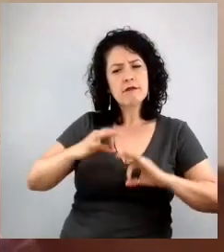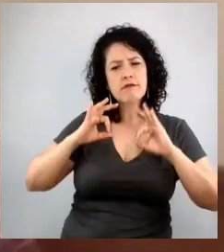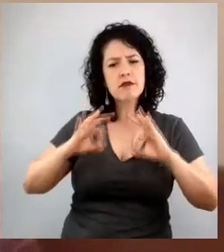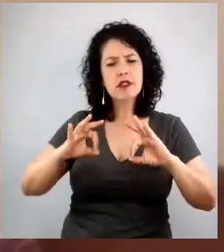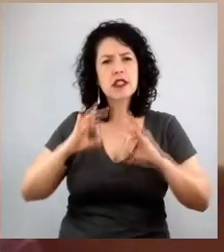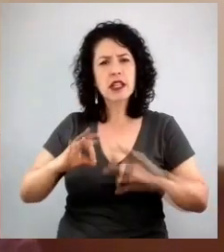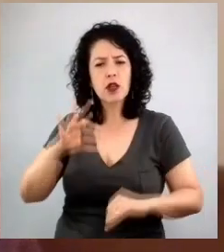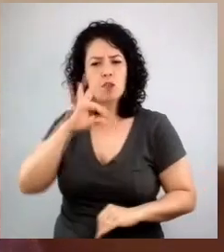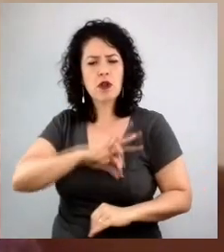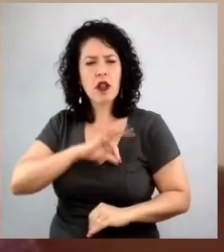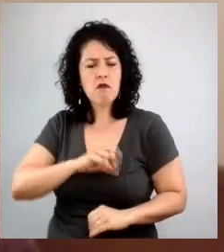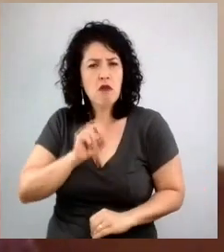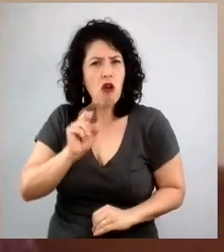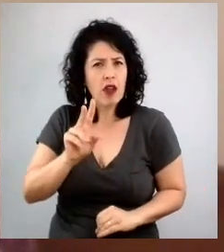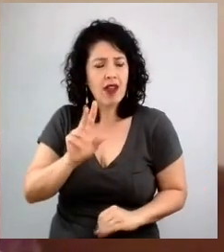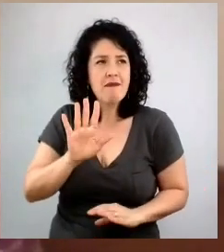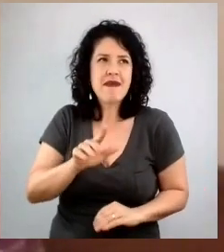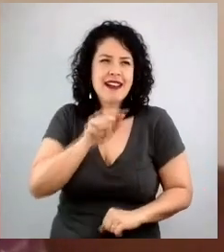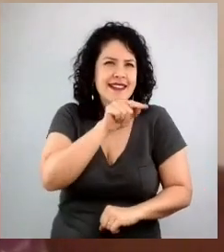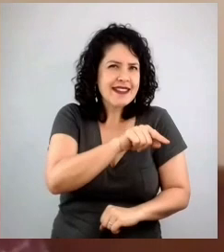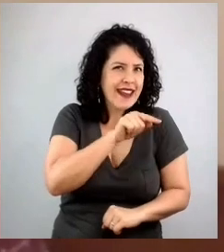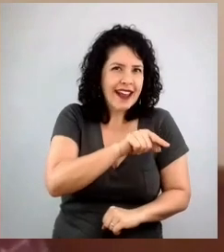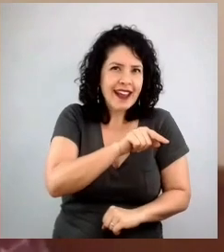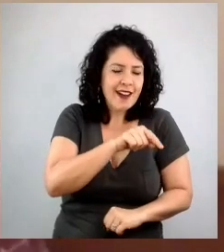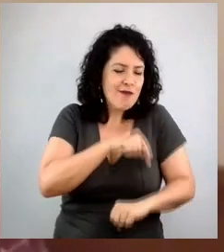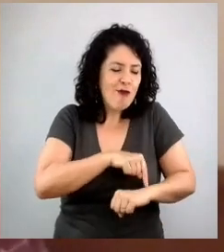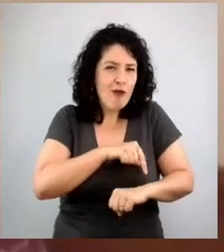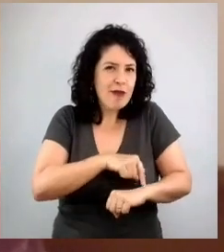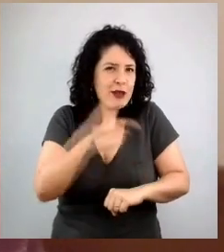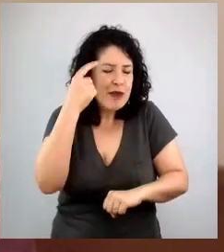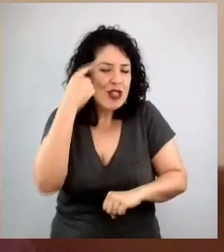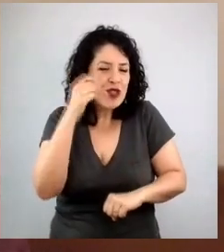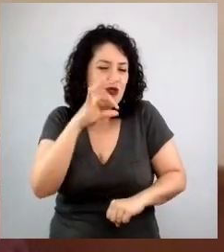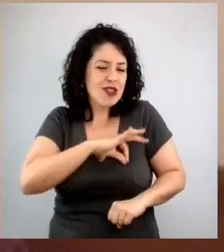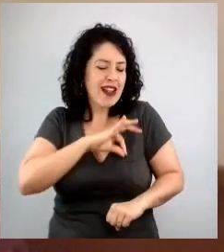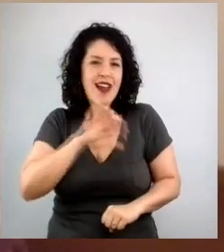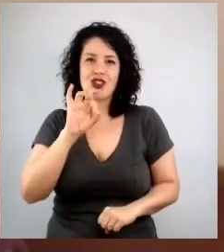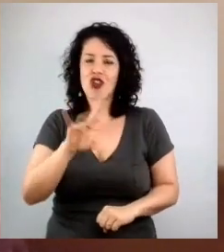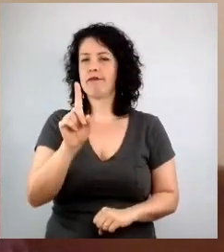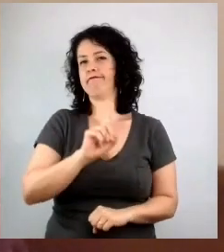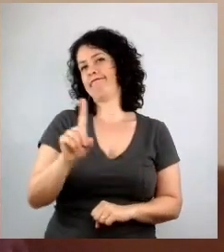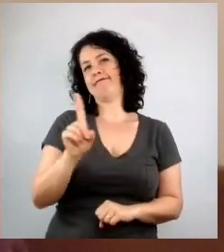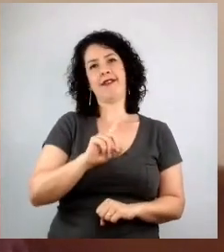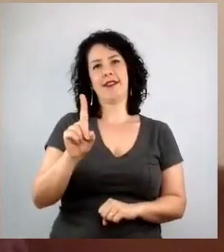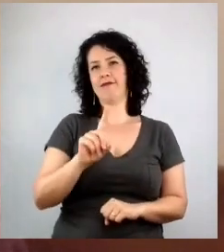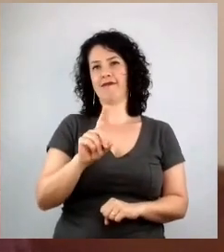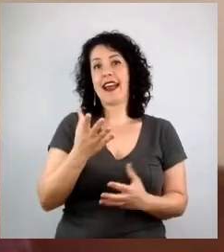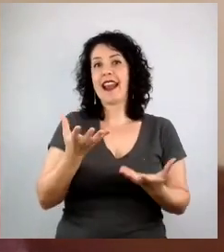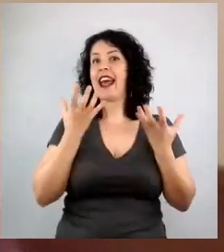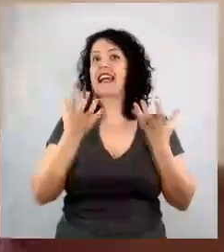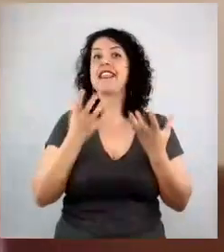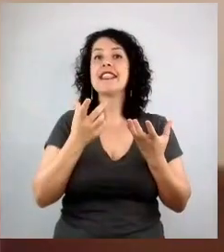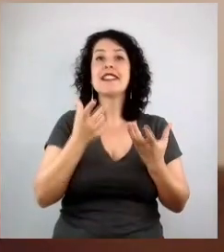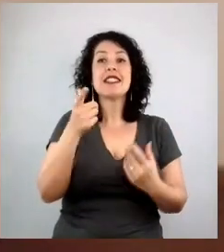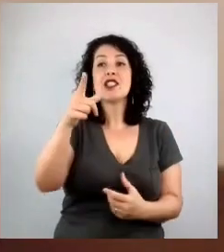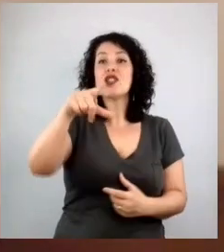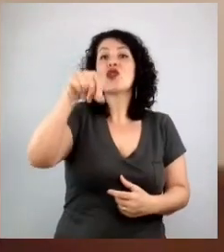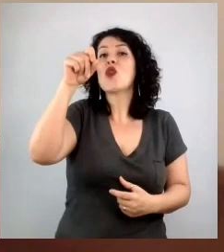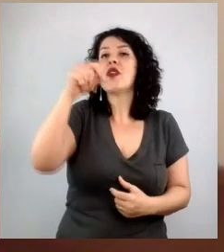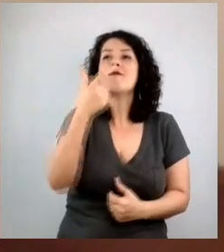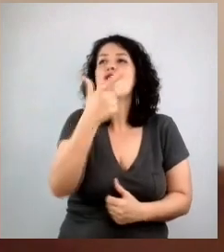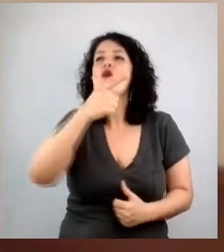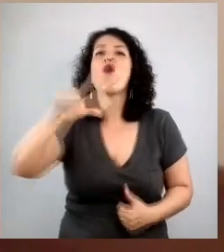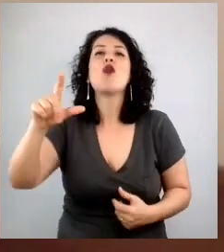não deixou de ser recompensada e tudo mais, mas ela escolheu aonde o talento dela ia fazer mais diferença em termos de impacto.